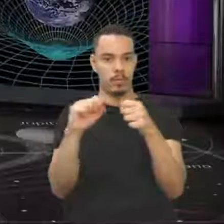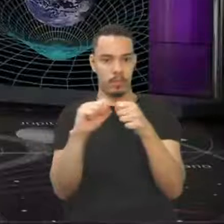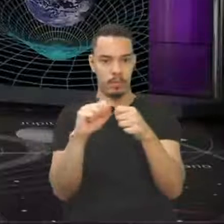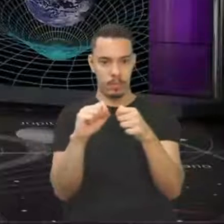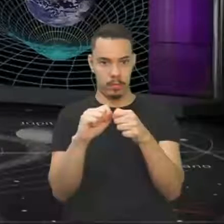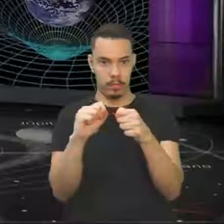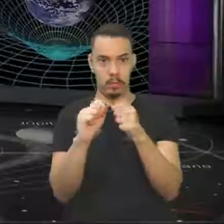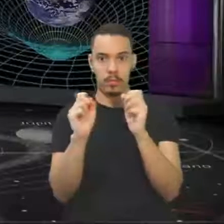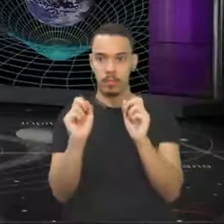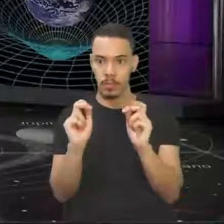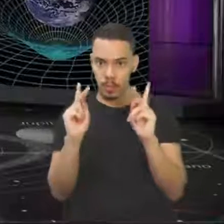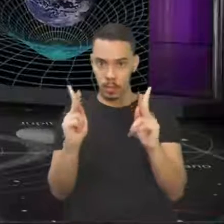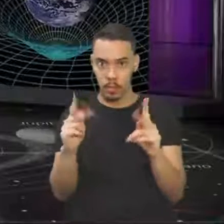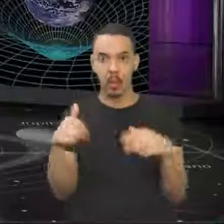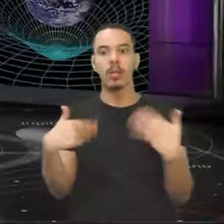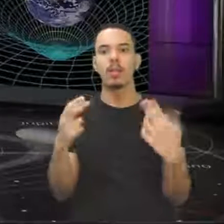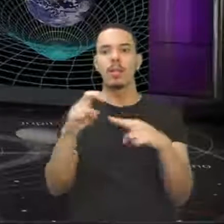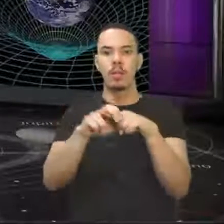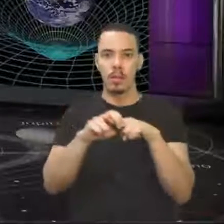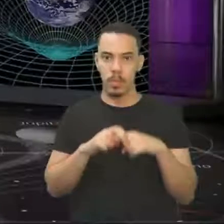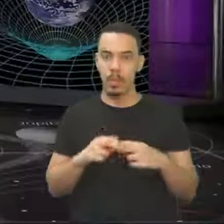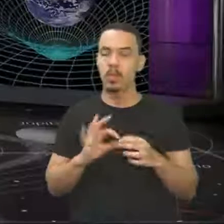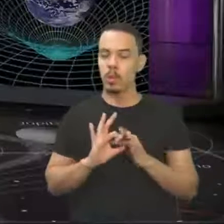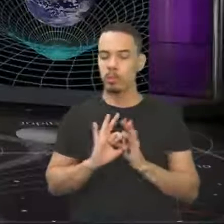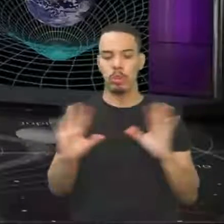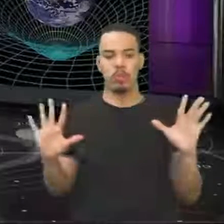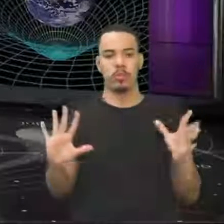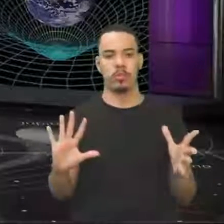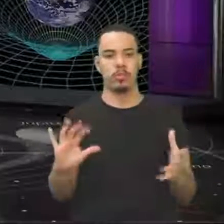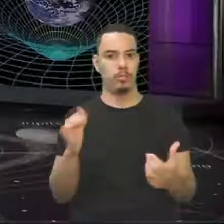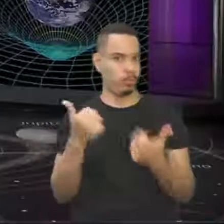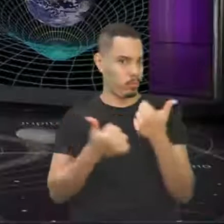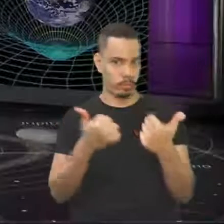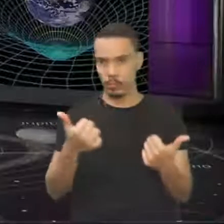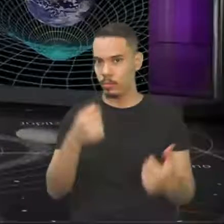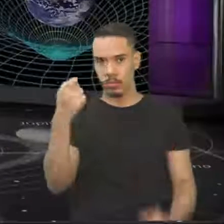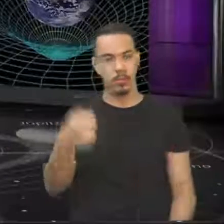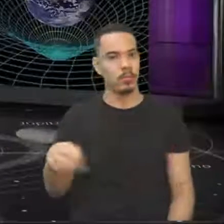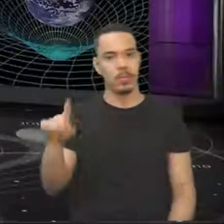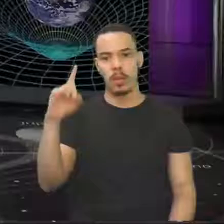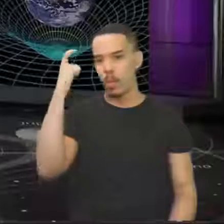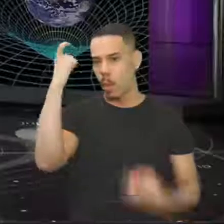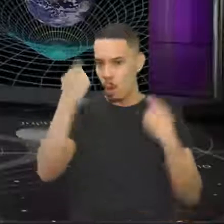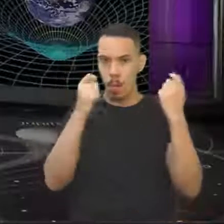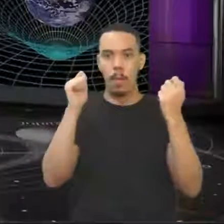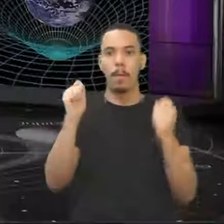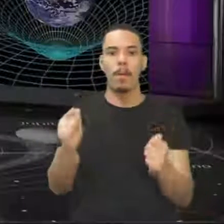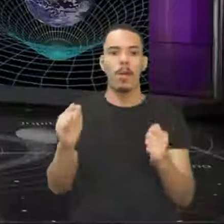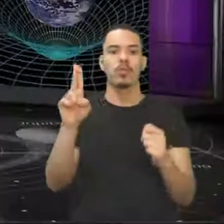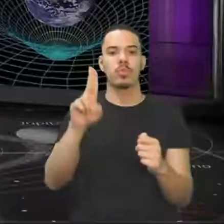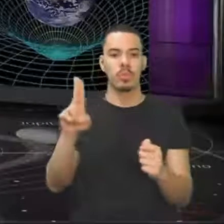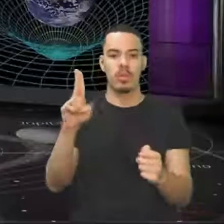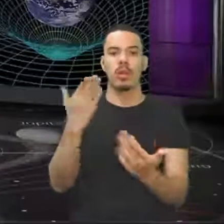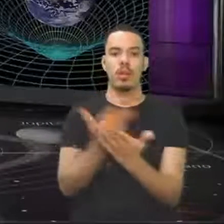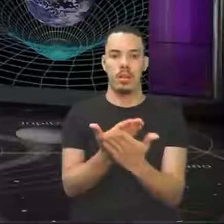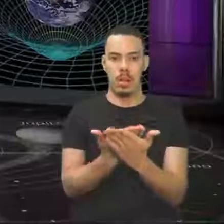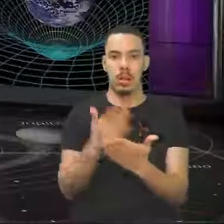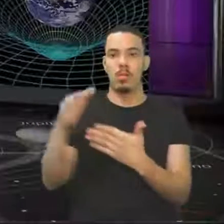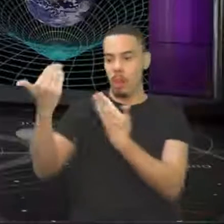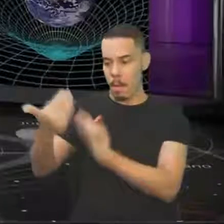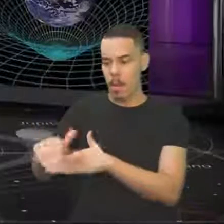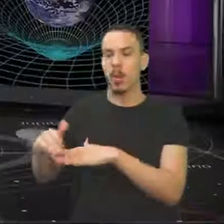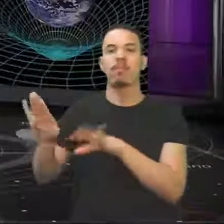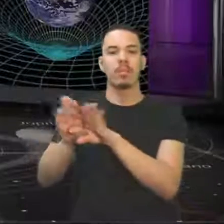Tá? Então, a gente deixa o uso da calculadora. Tudo bem? Não se preocupa com isso. Pode usar na aula, pode usar na prova. A